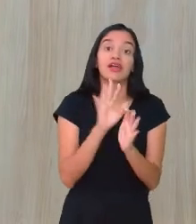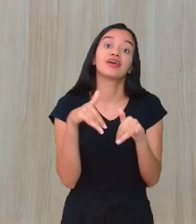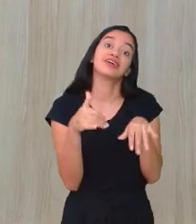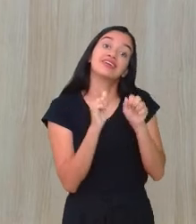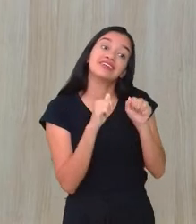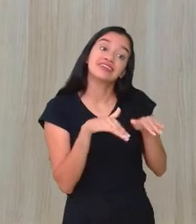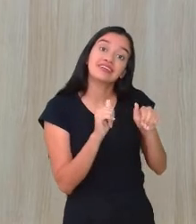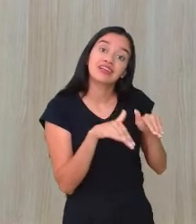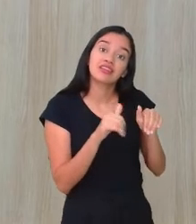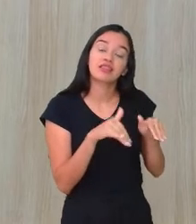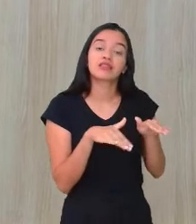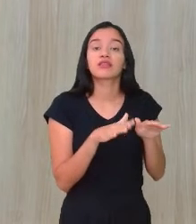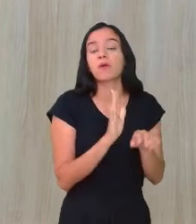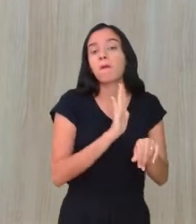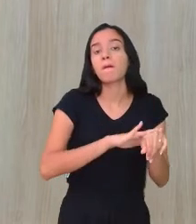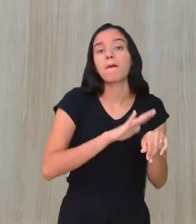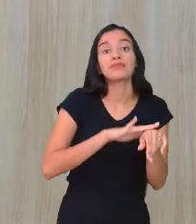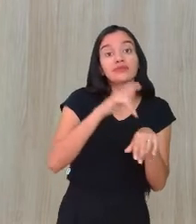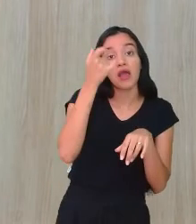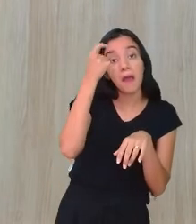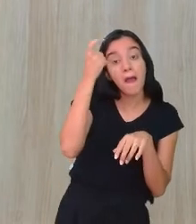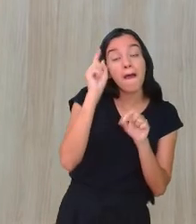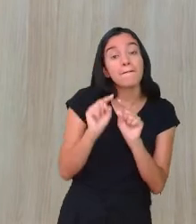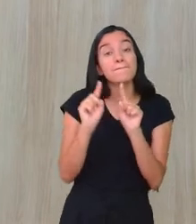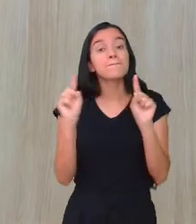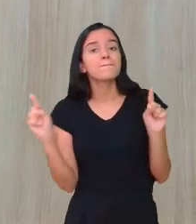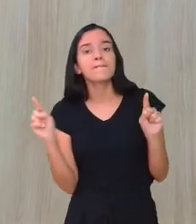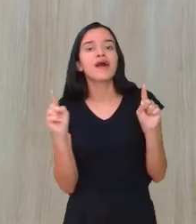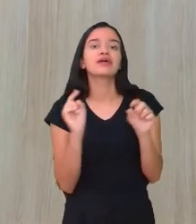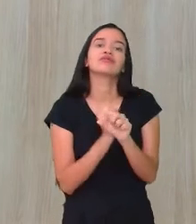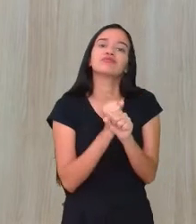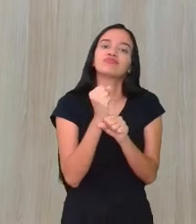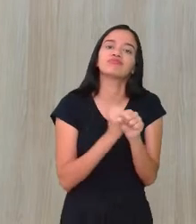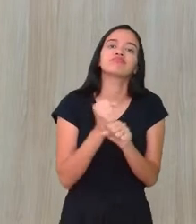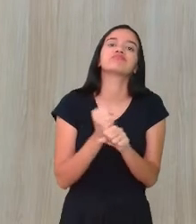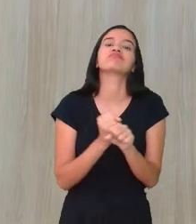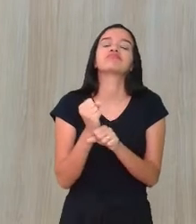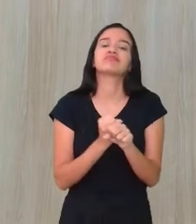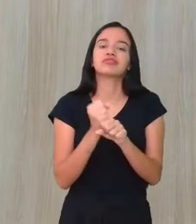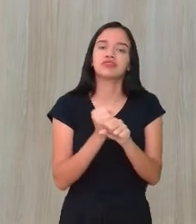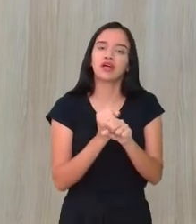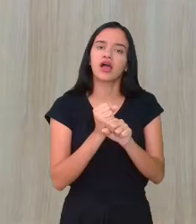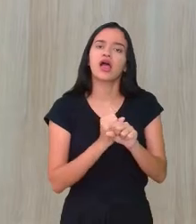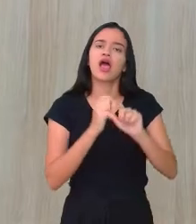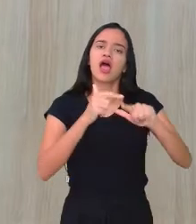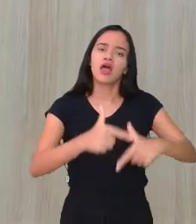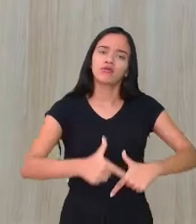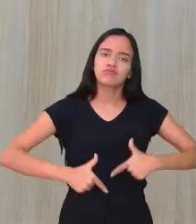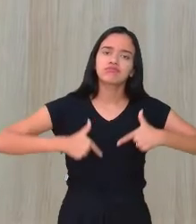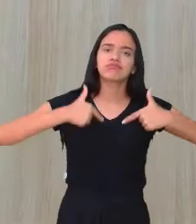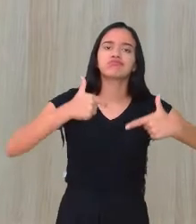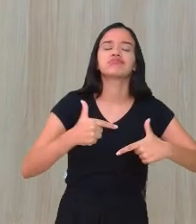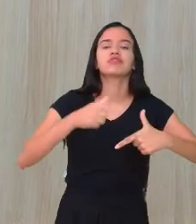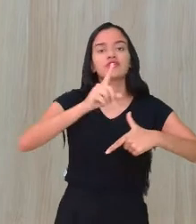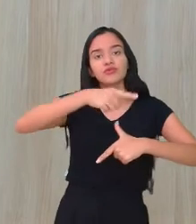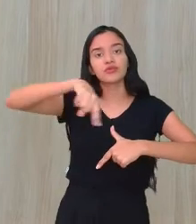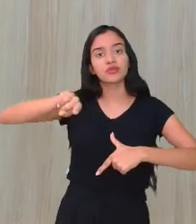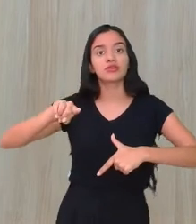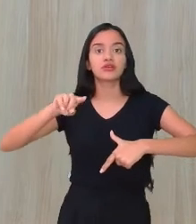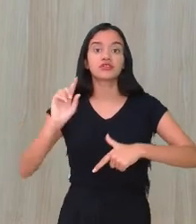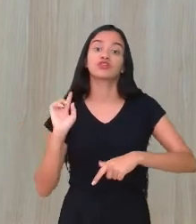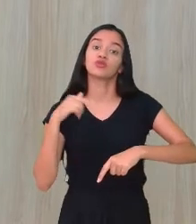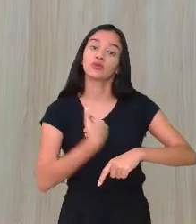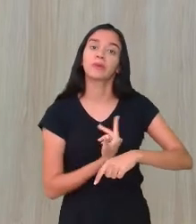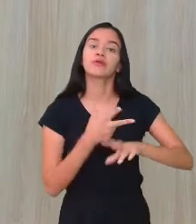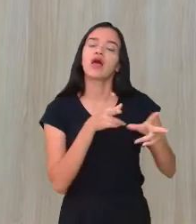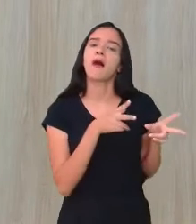momento de concentração. Mas, durante todo o ano, essa campanha é trabalhada. E que vocês possam também, a gente